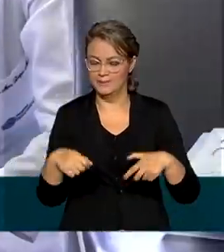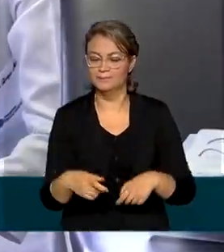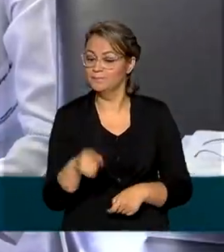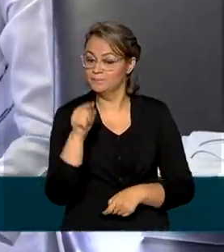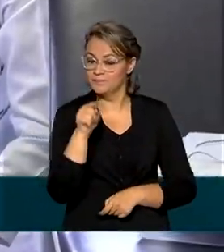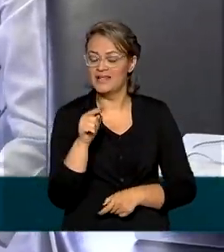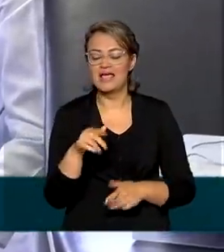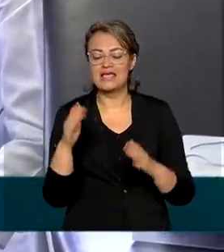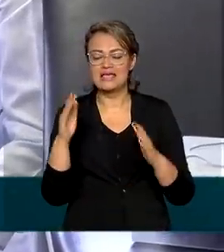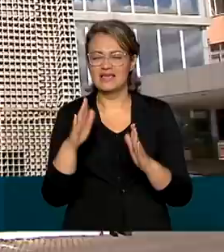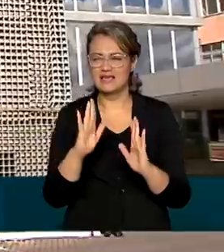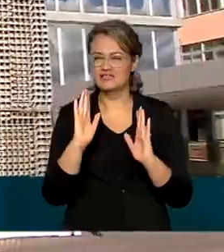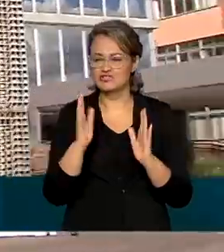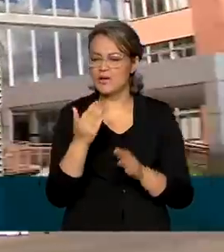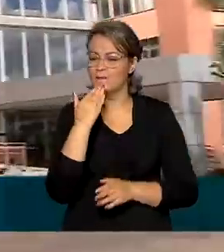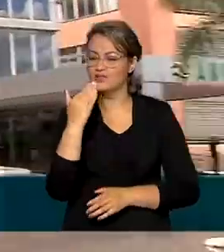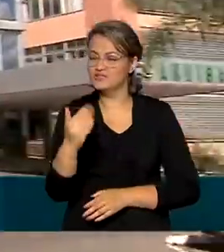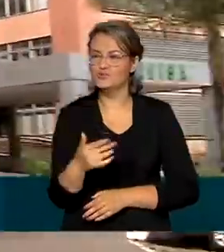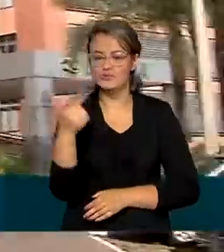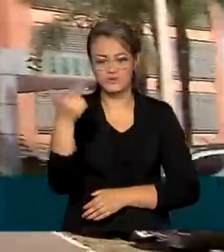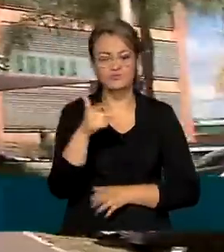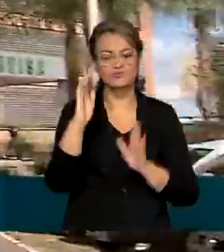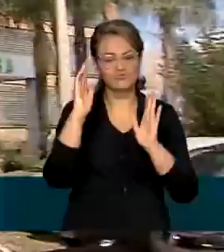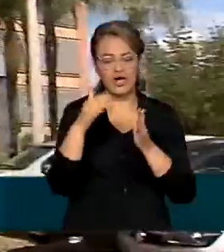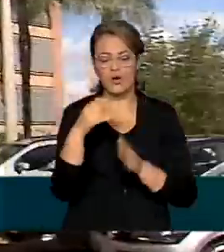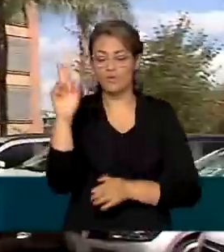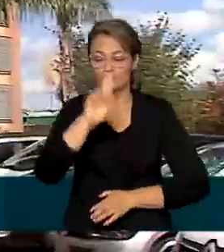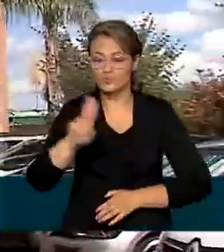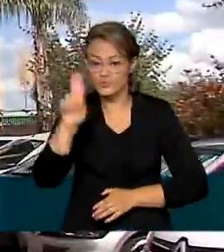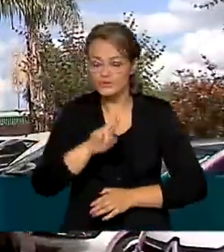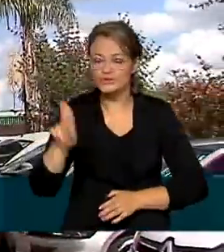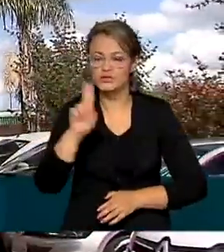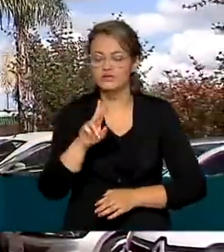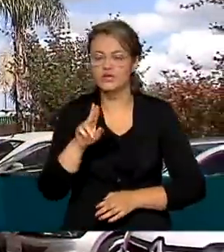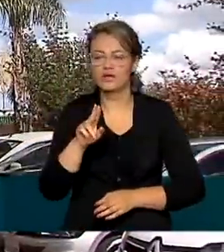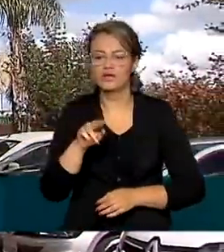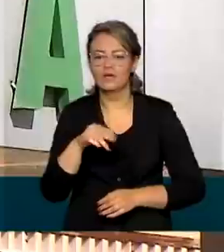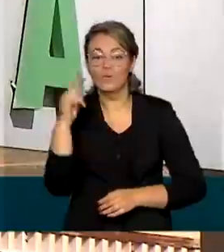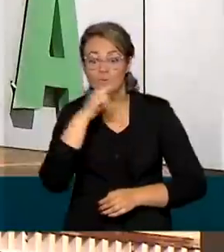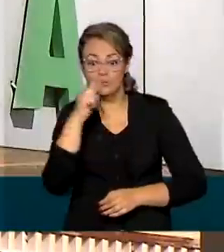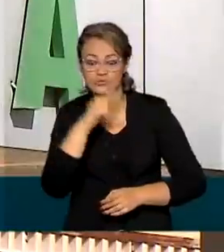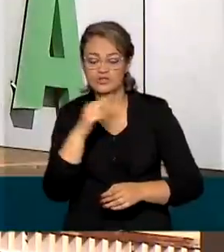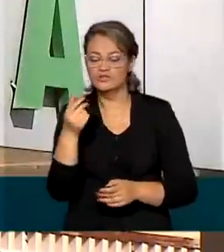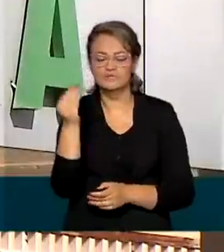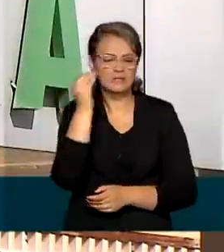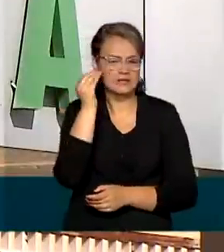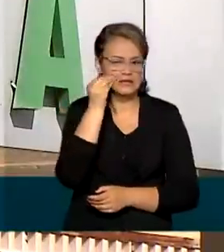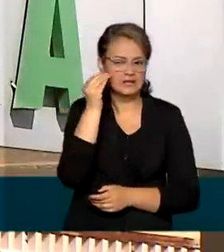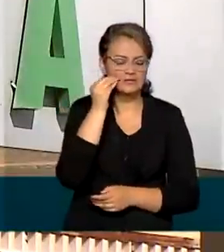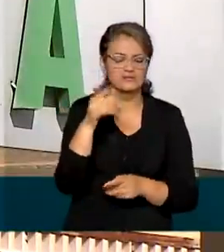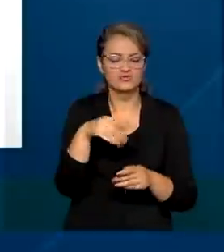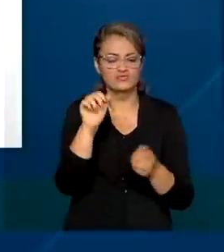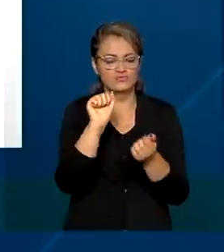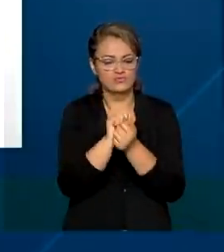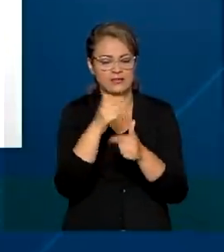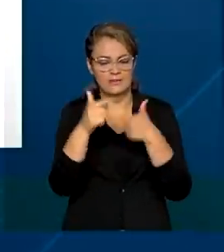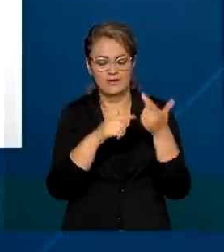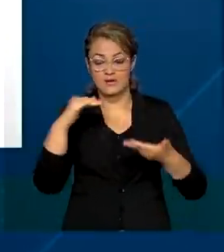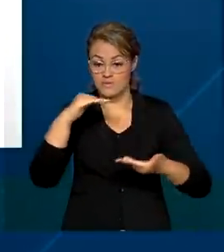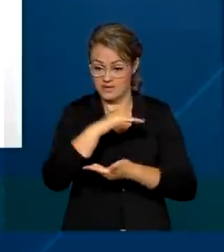início da pandemia, este é o segundo pedido de uso emergencial em caráter experimental de medicamento junto à Anvisa.